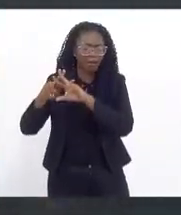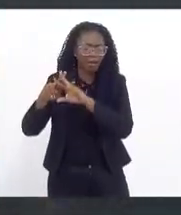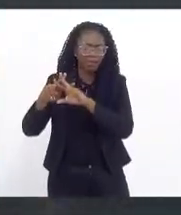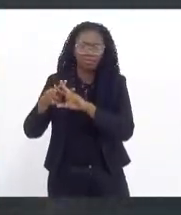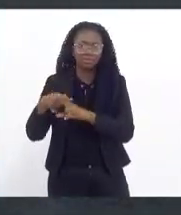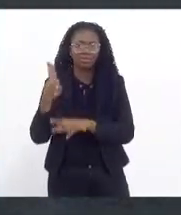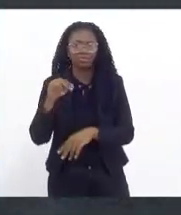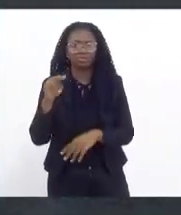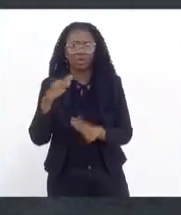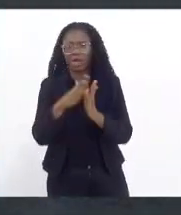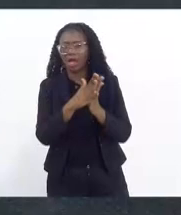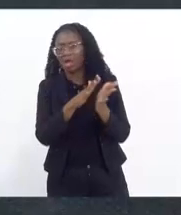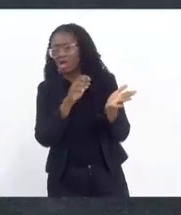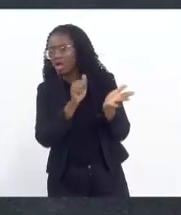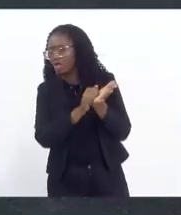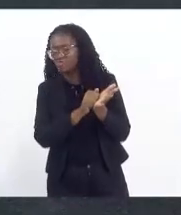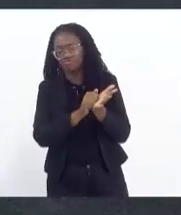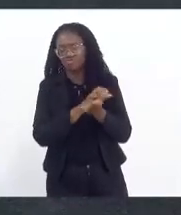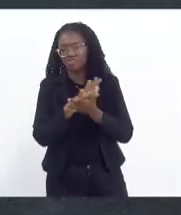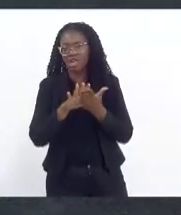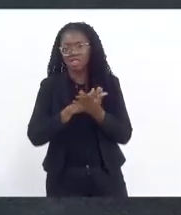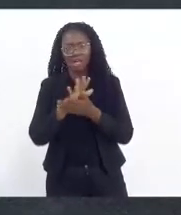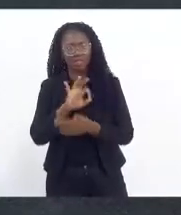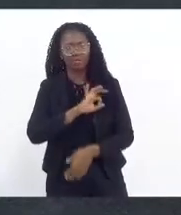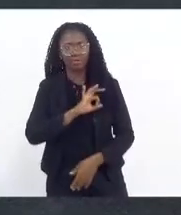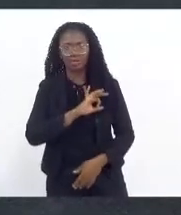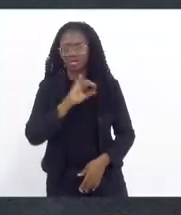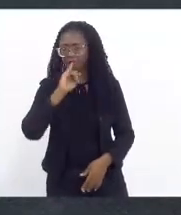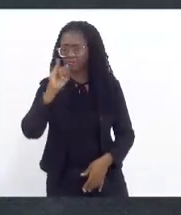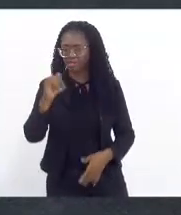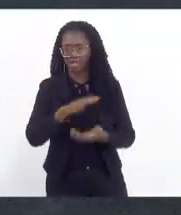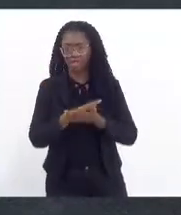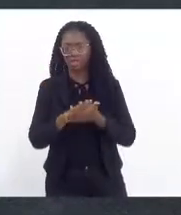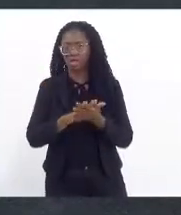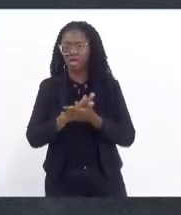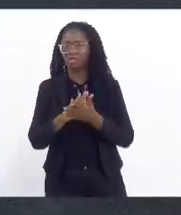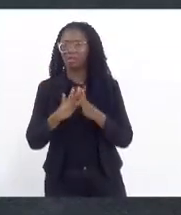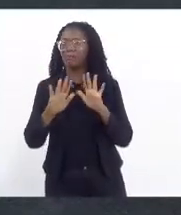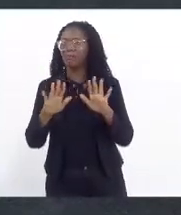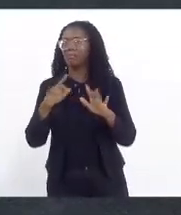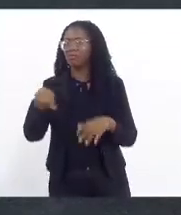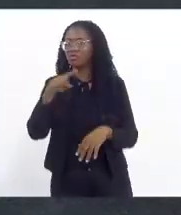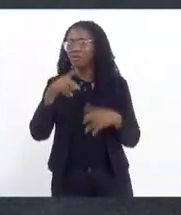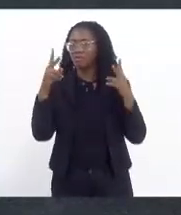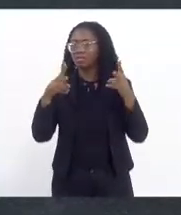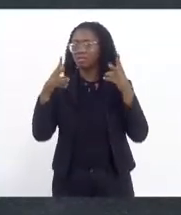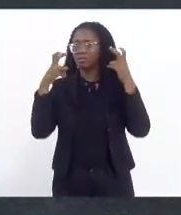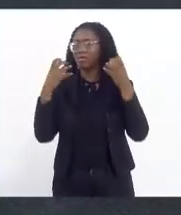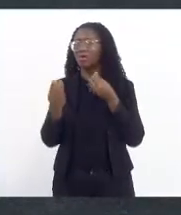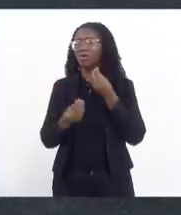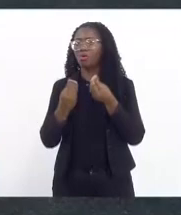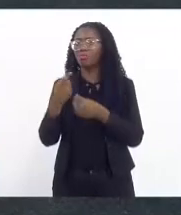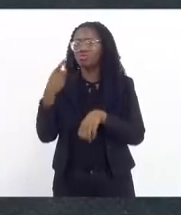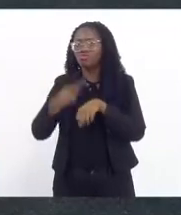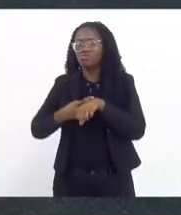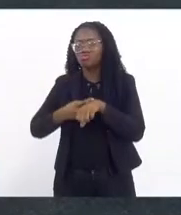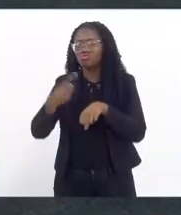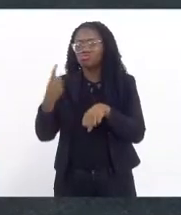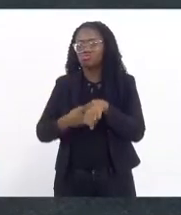objeto de um registro de ocorrência. E só para se ter ideia da forma cruel, da forma